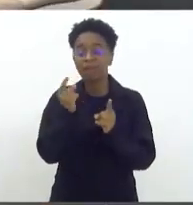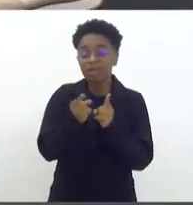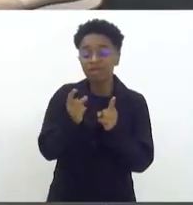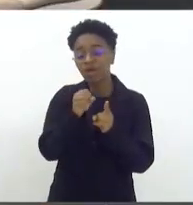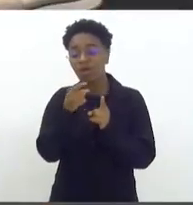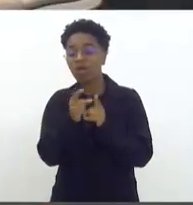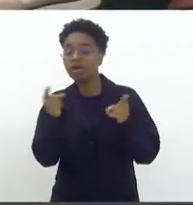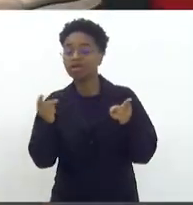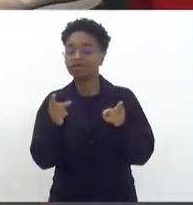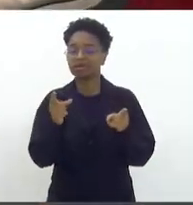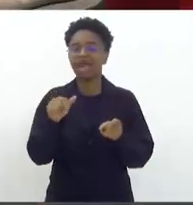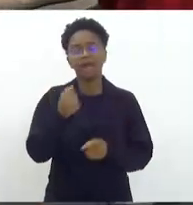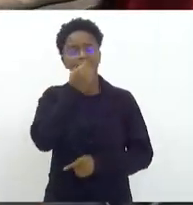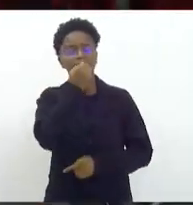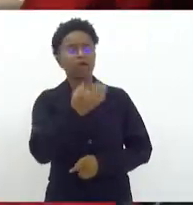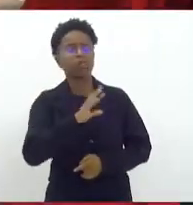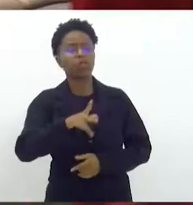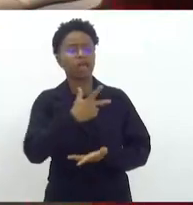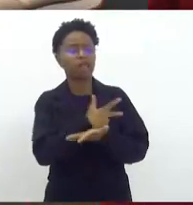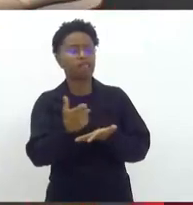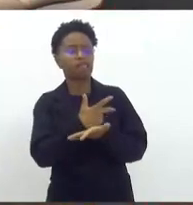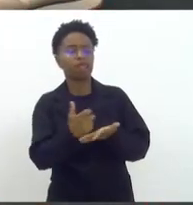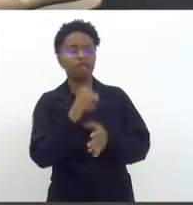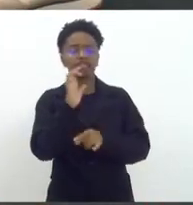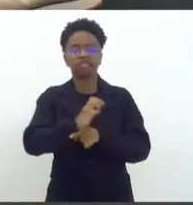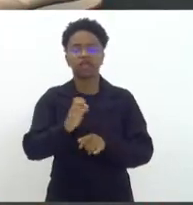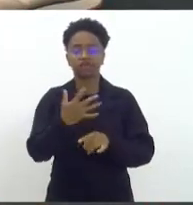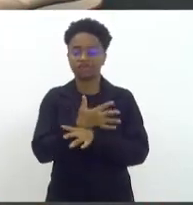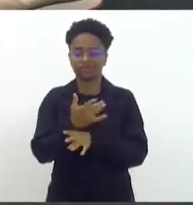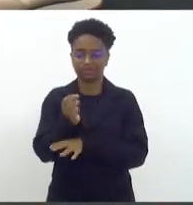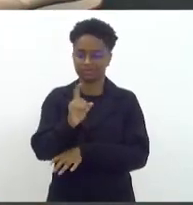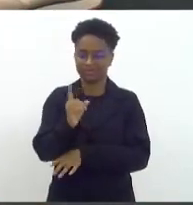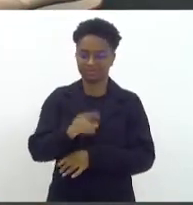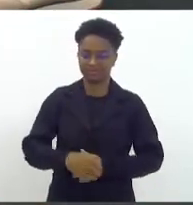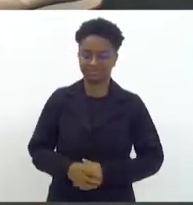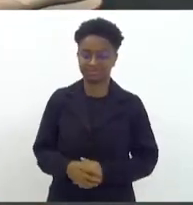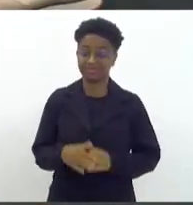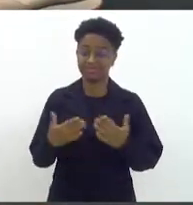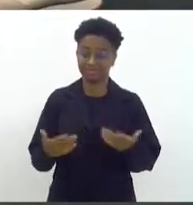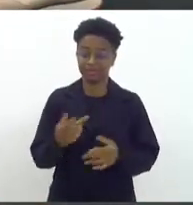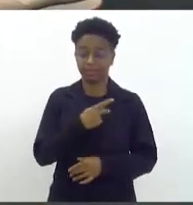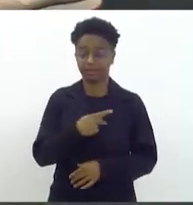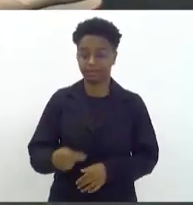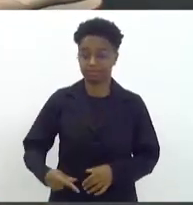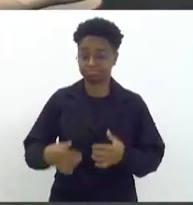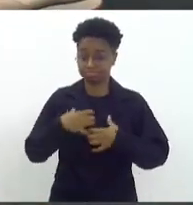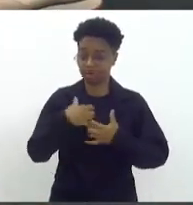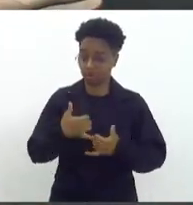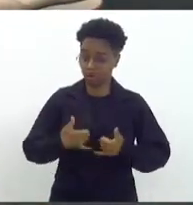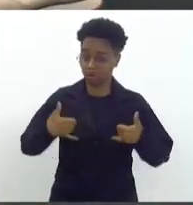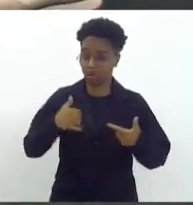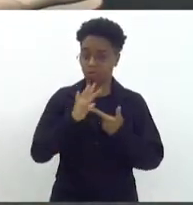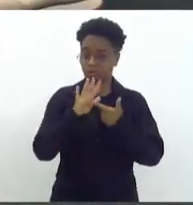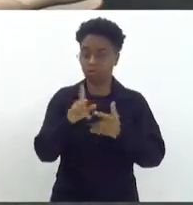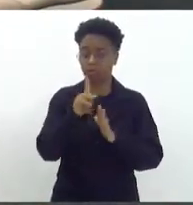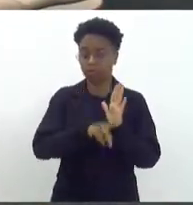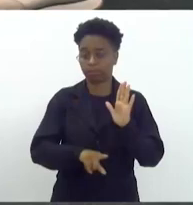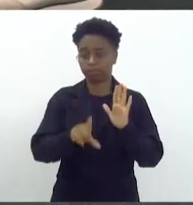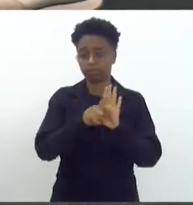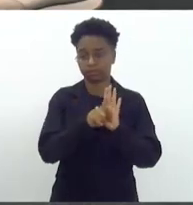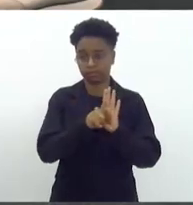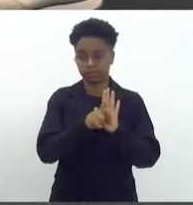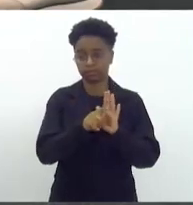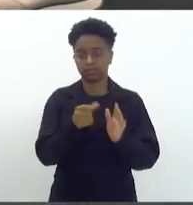camundongos que estorquem o Estado e os municípios, não. Presidente, é com muito orgulho que apresento esse projeto de lei aqui,